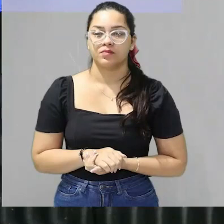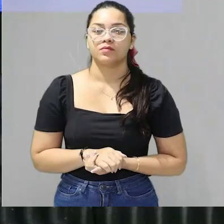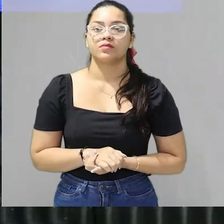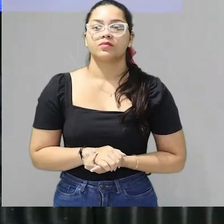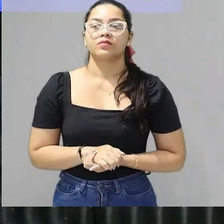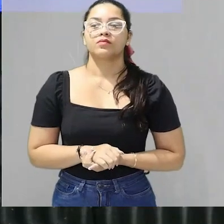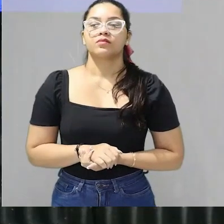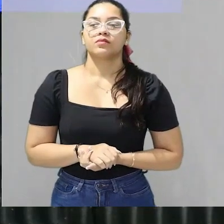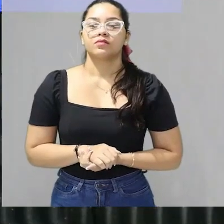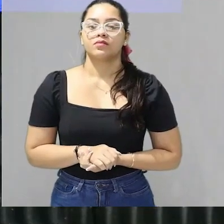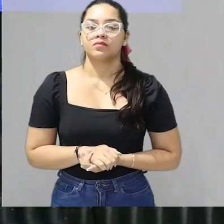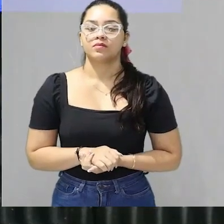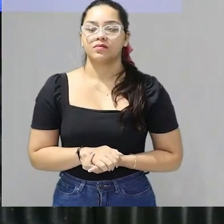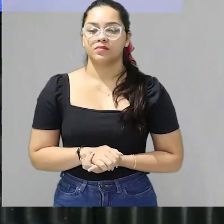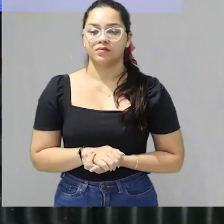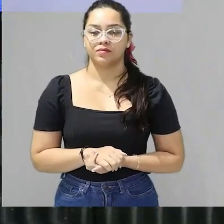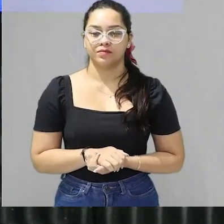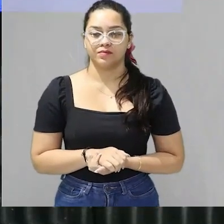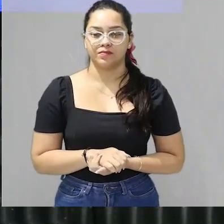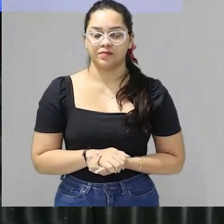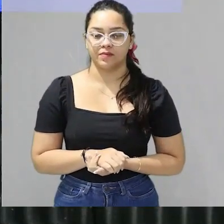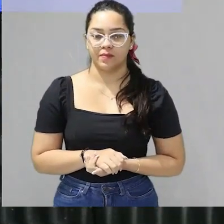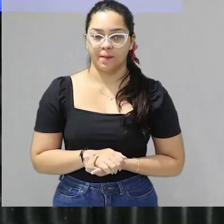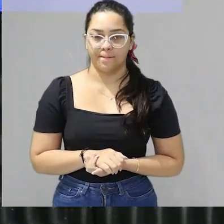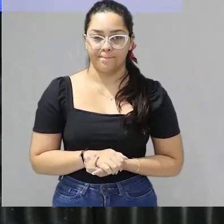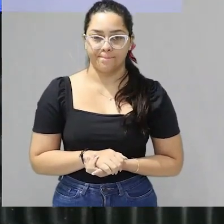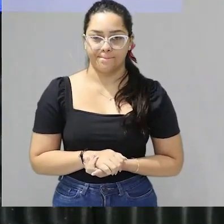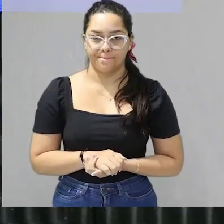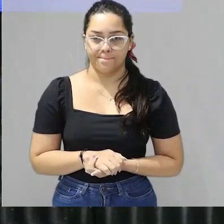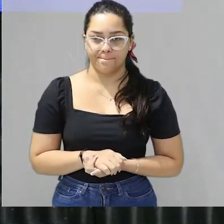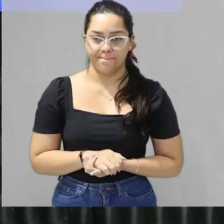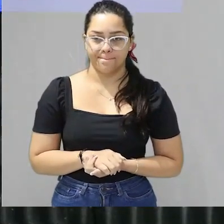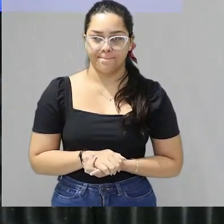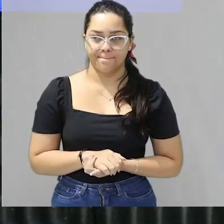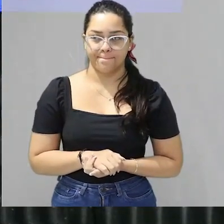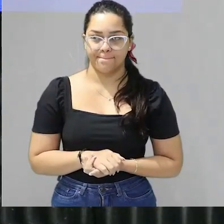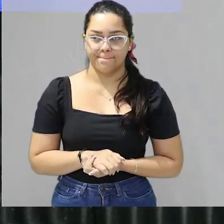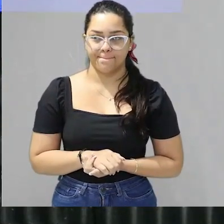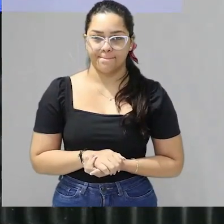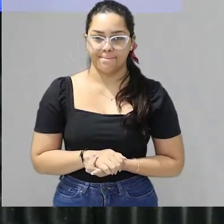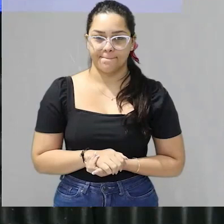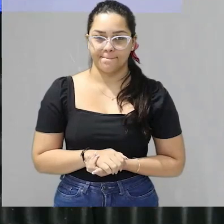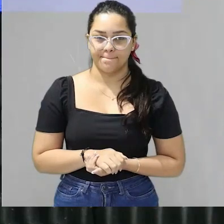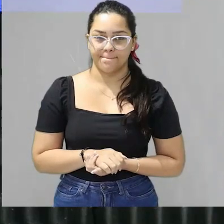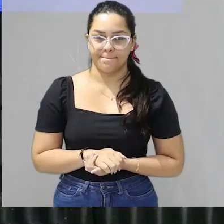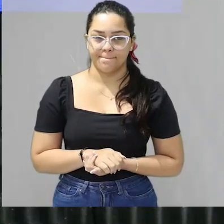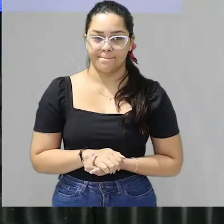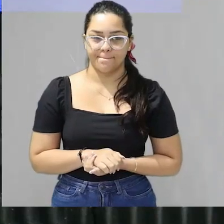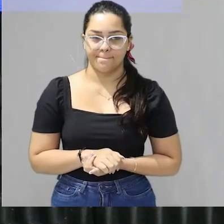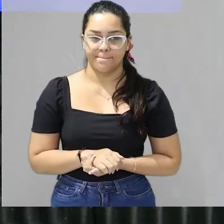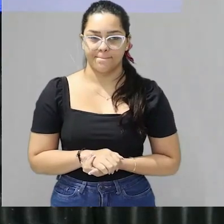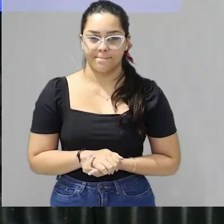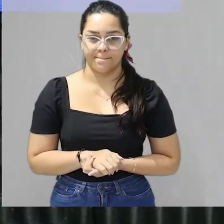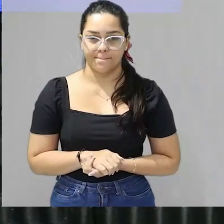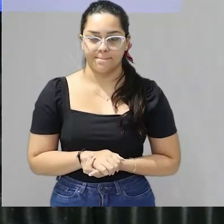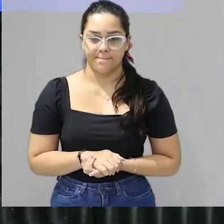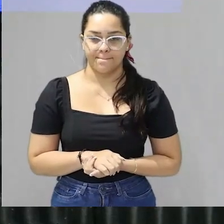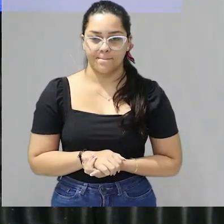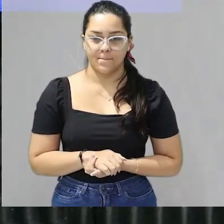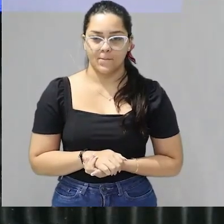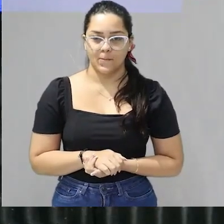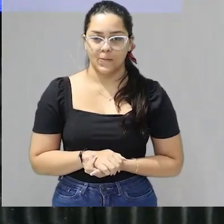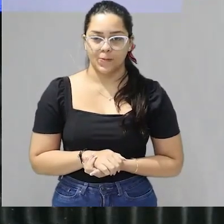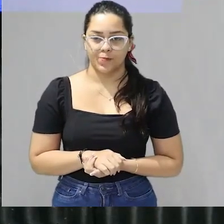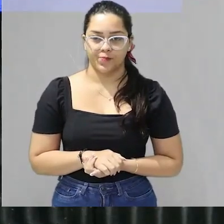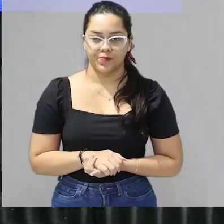que o tema foi lido com cuidado e compreendido assim o que acontece na vida é o assunto o que a banca lhe